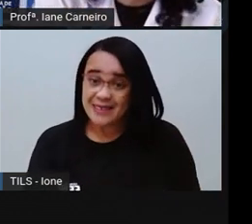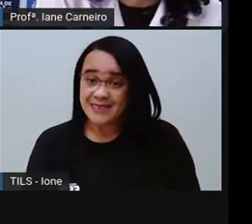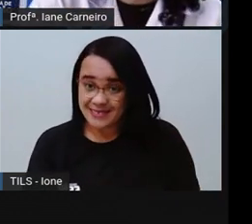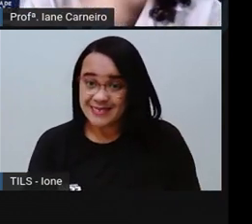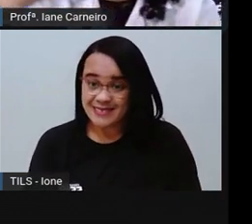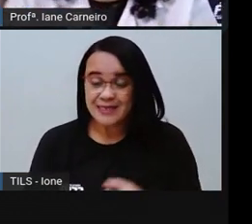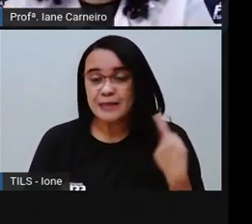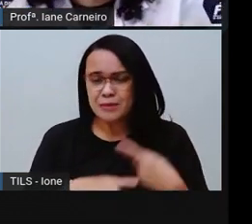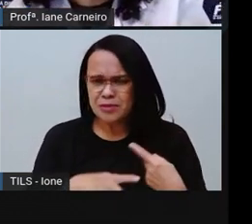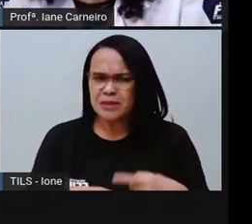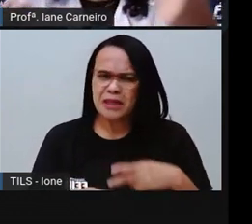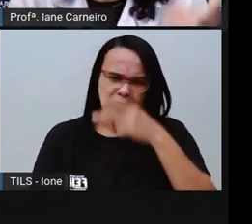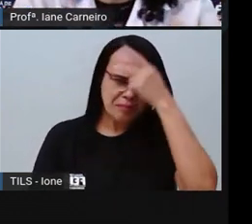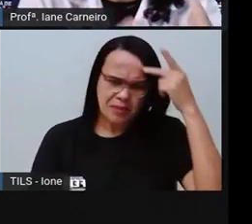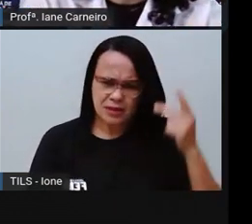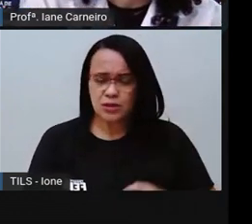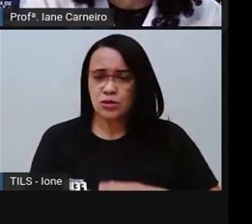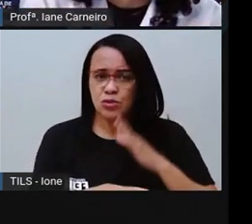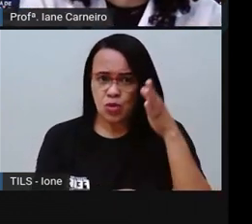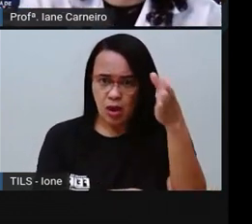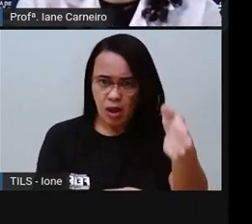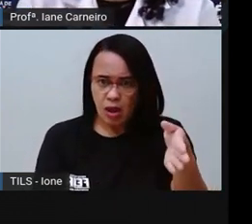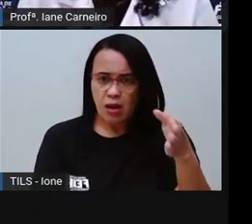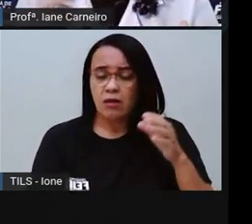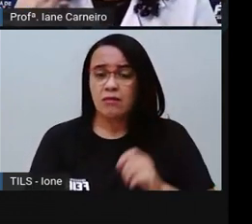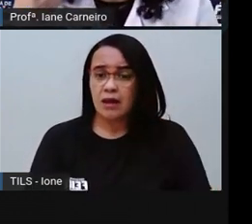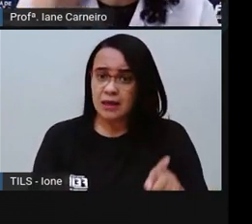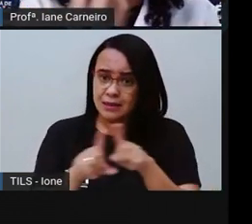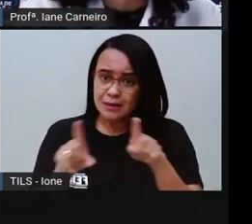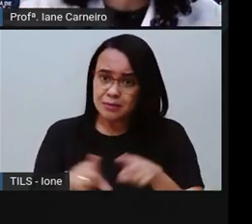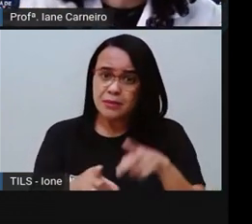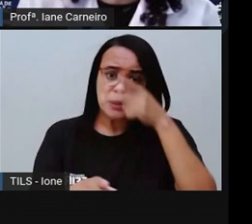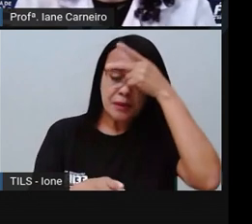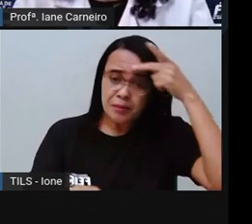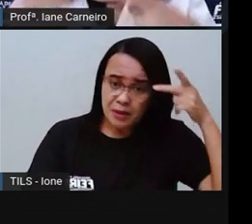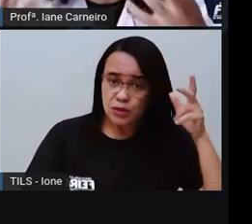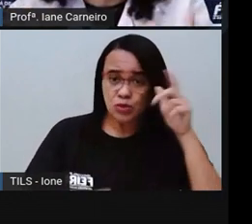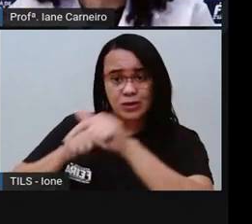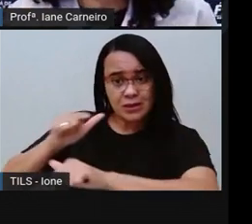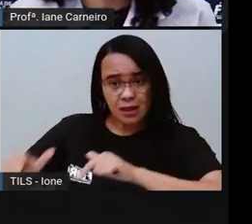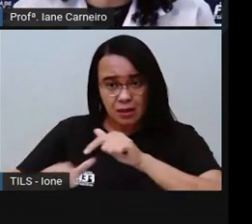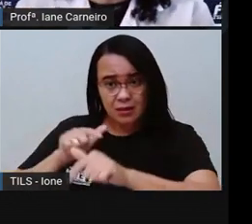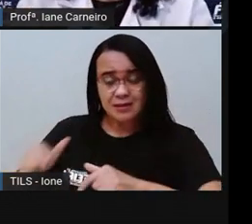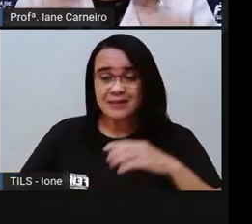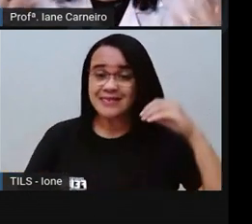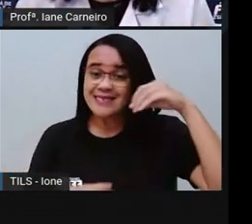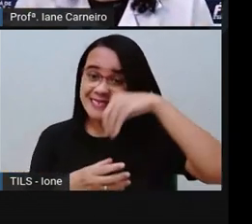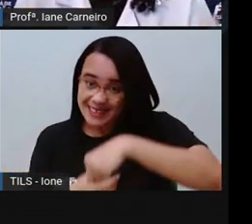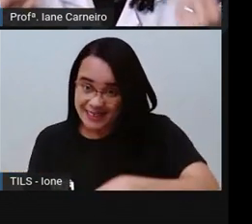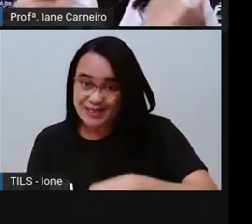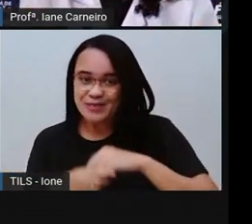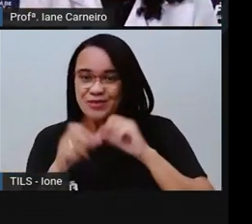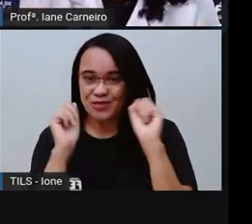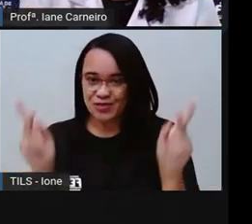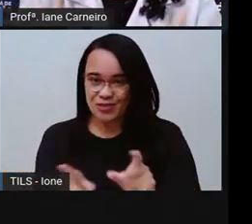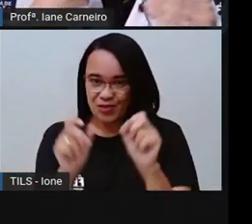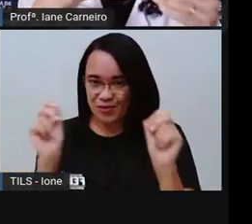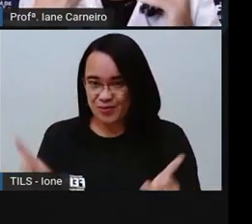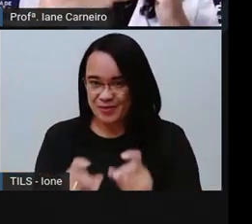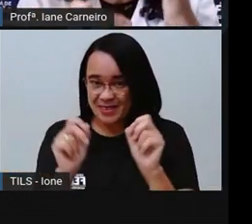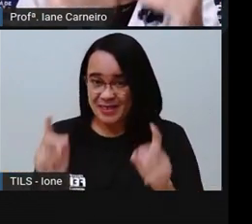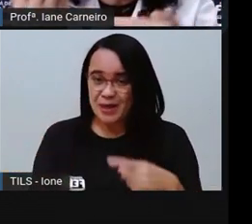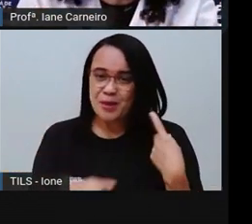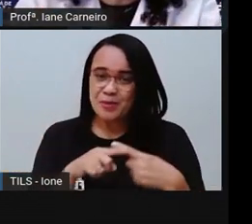compra o ingresso, compra a pipoca de alguém que está trabalhando, né? Então, a gente tem que ter esse respeito também lá nesse espaço, né? É um espaço para diversão,